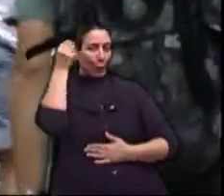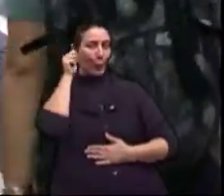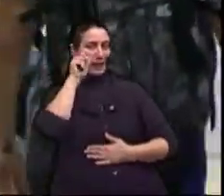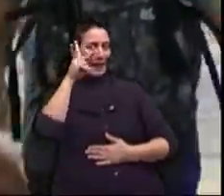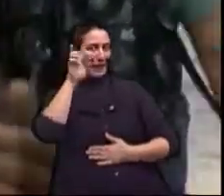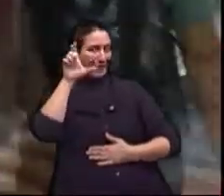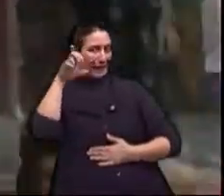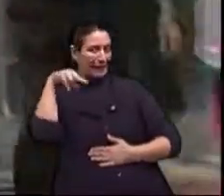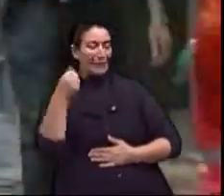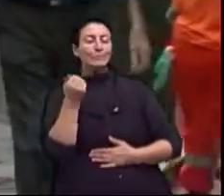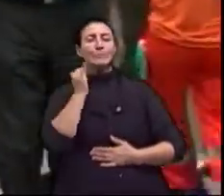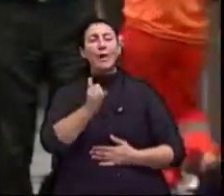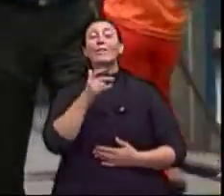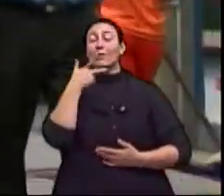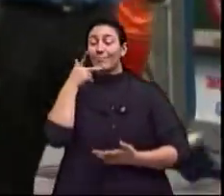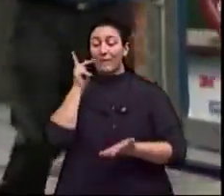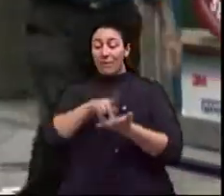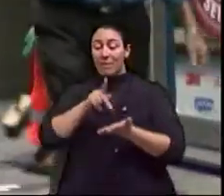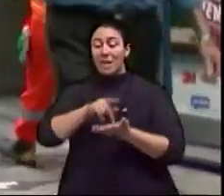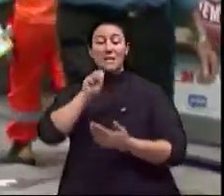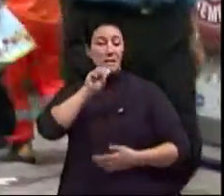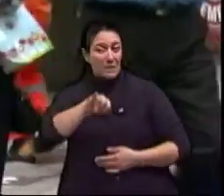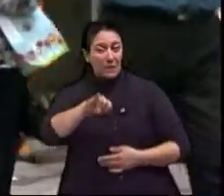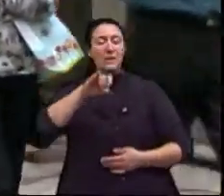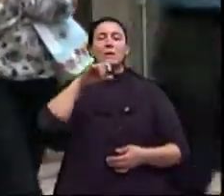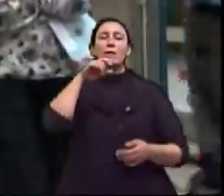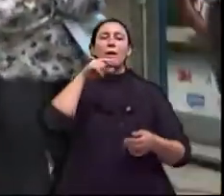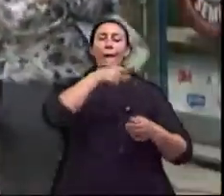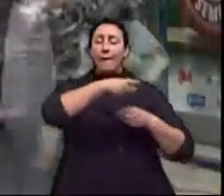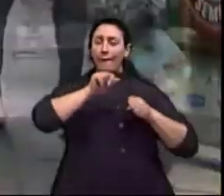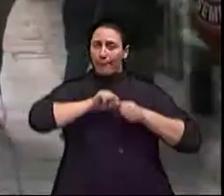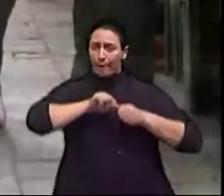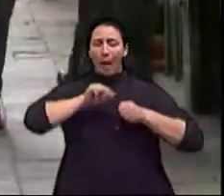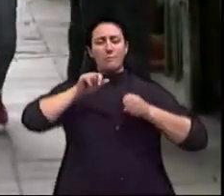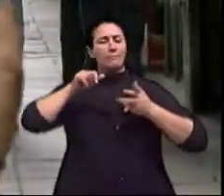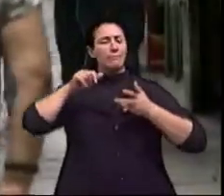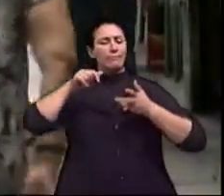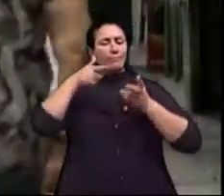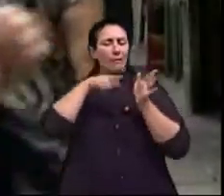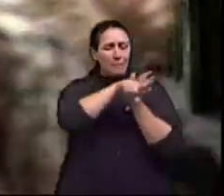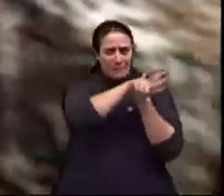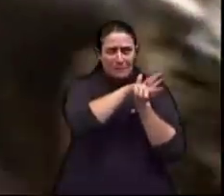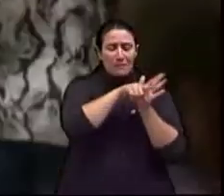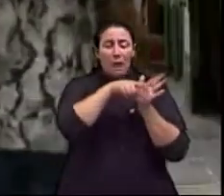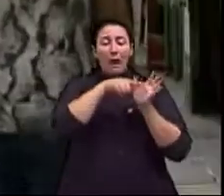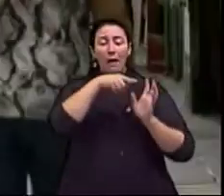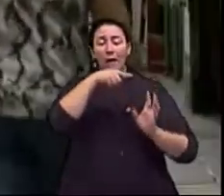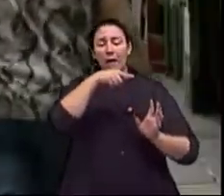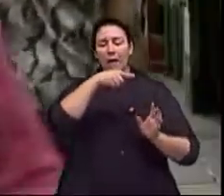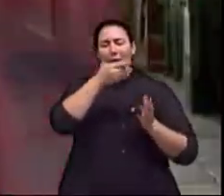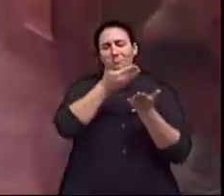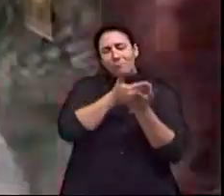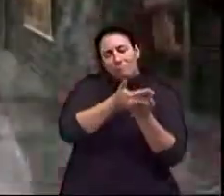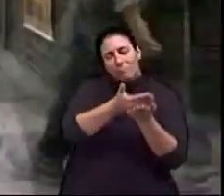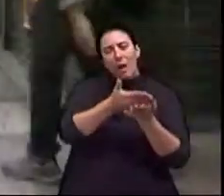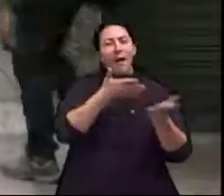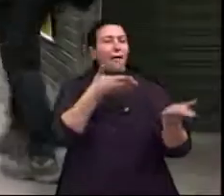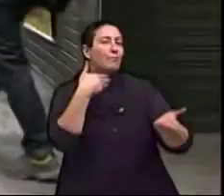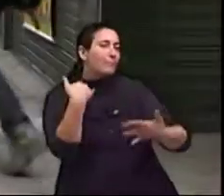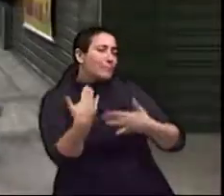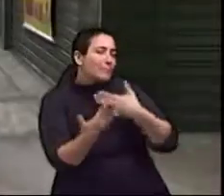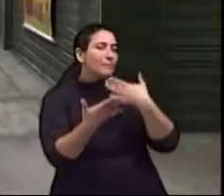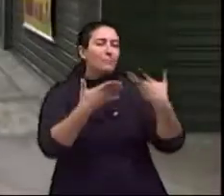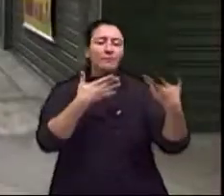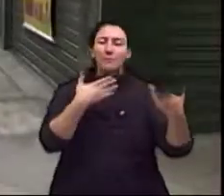Porque foi treinado um bom raporte para essa aplicação, né? Que é todo aquele trabalho de iniciação, de motivação e tal.